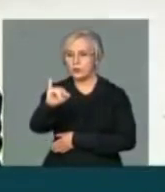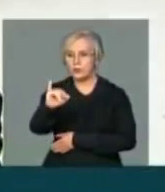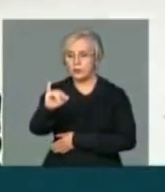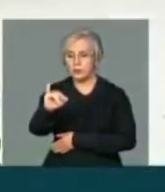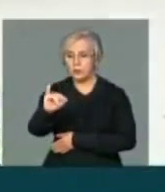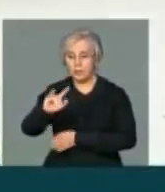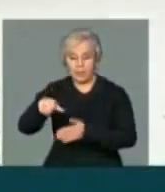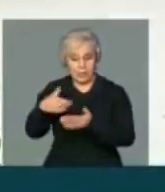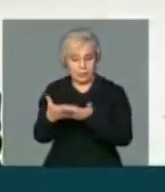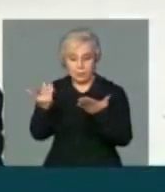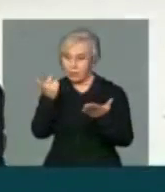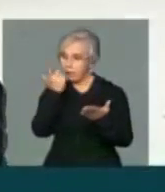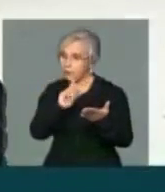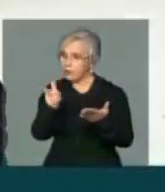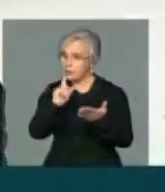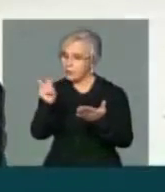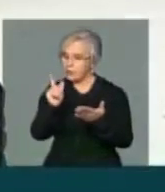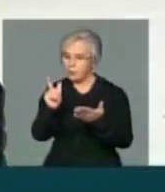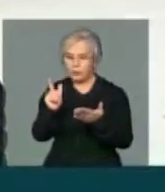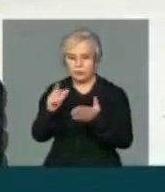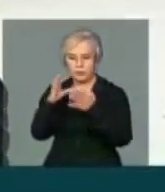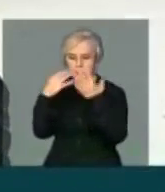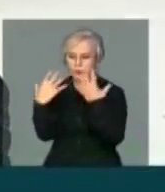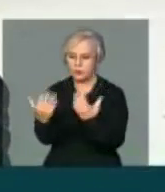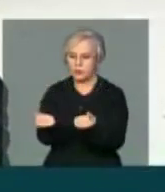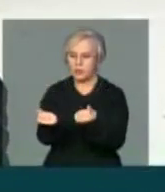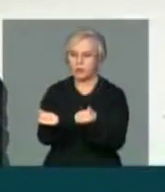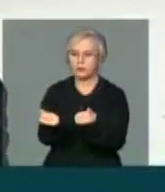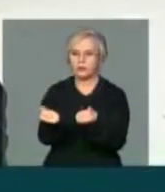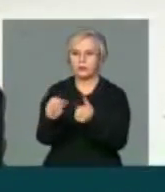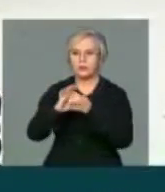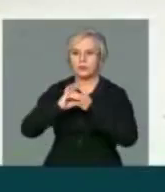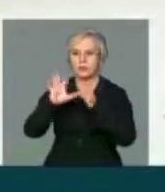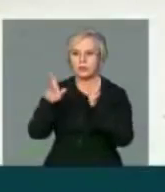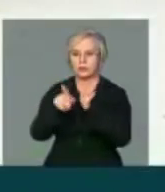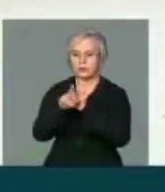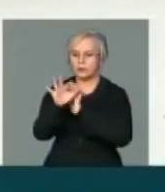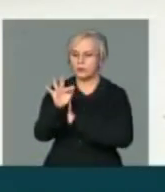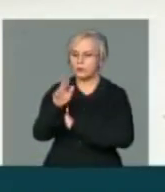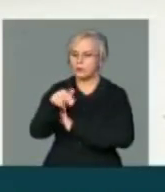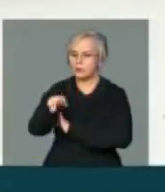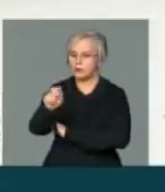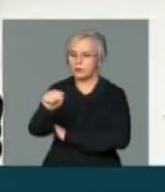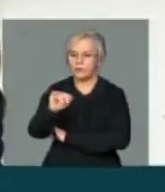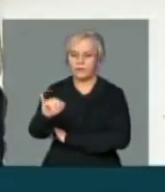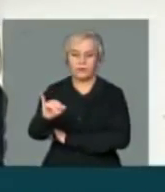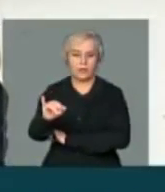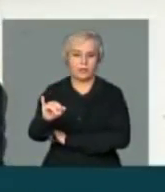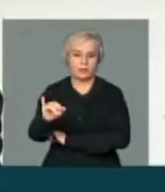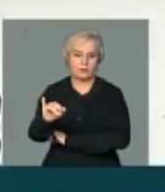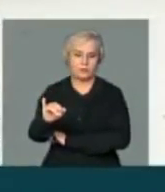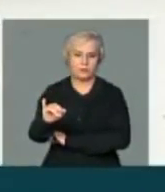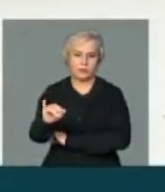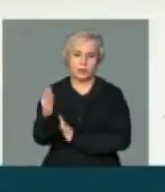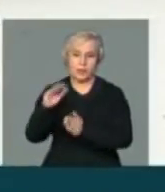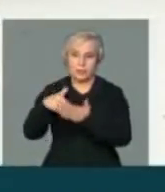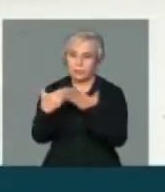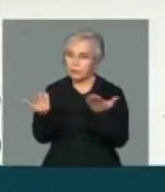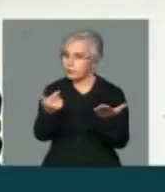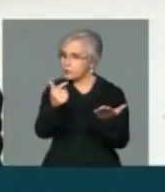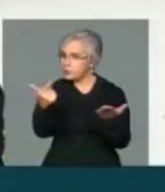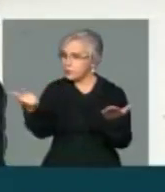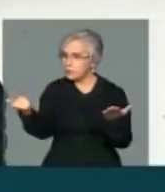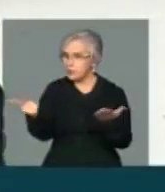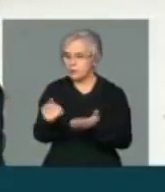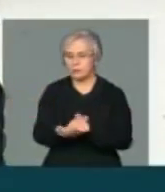a carta de anuência da FUNAI, ou seja, a autorização que essas comunidades indígenas precisam dar para que